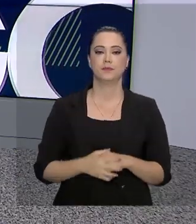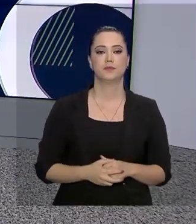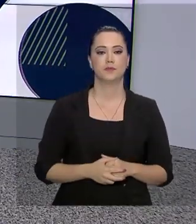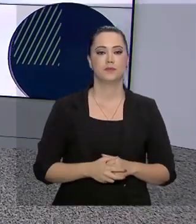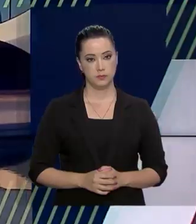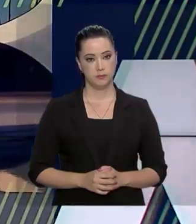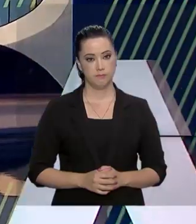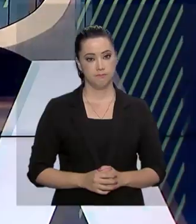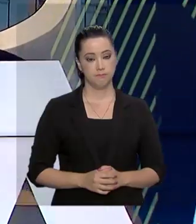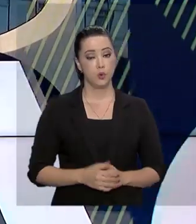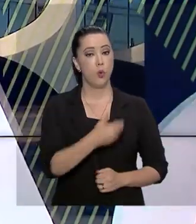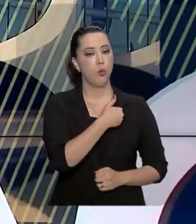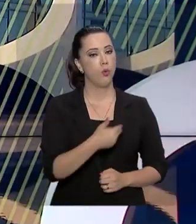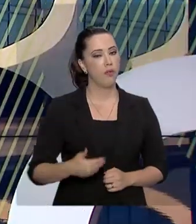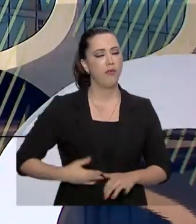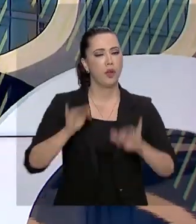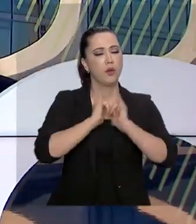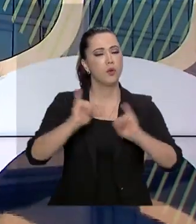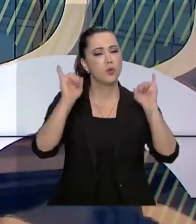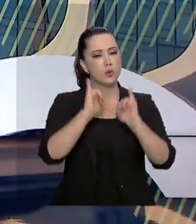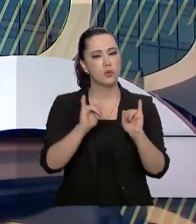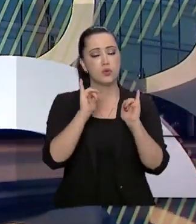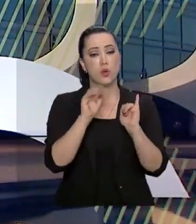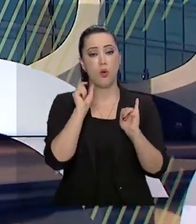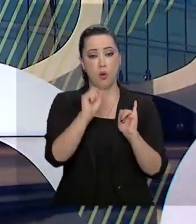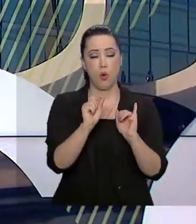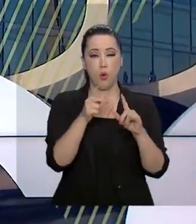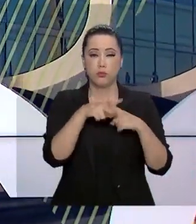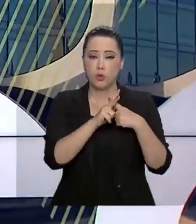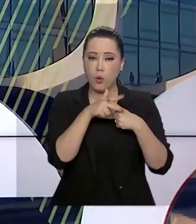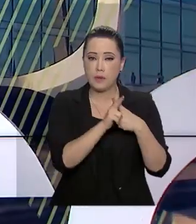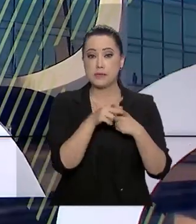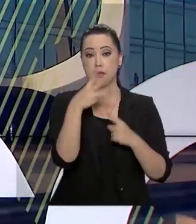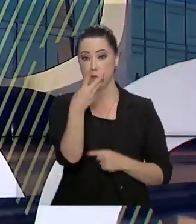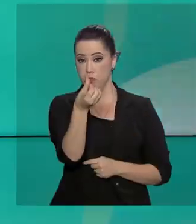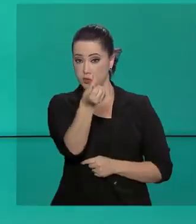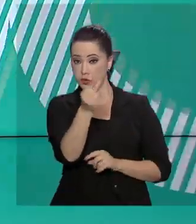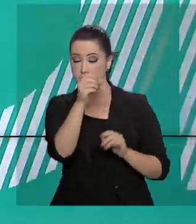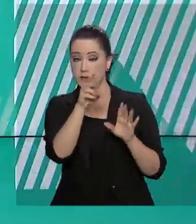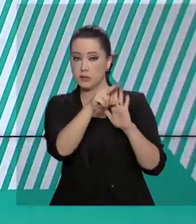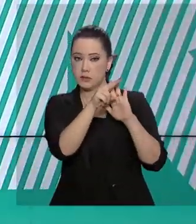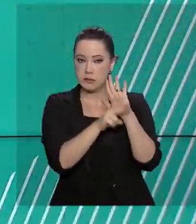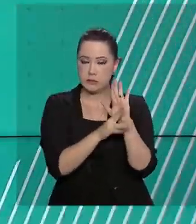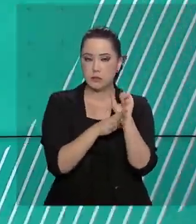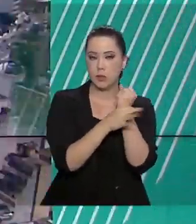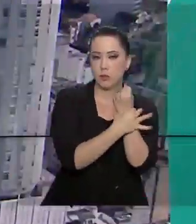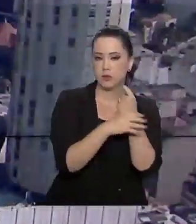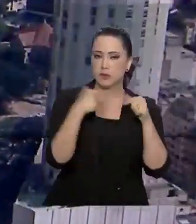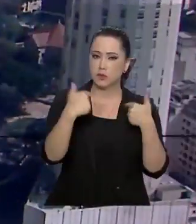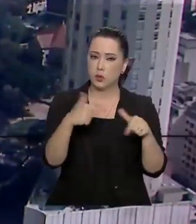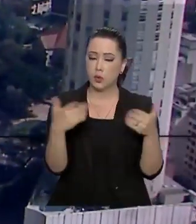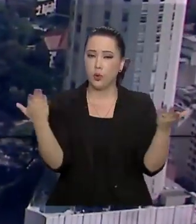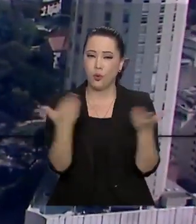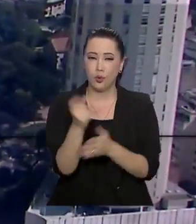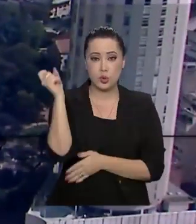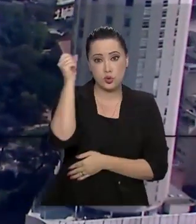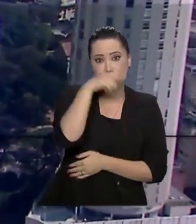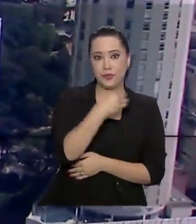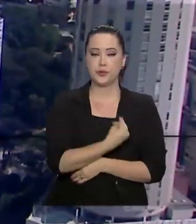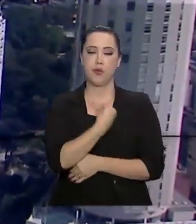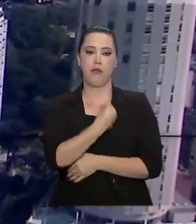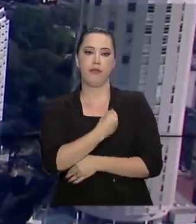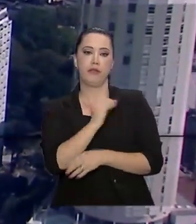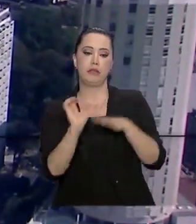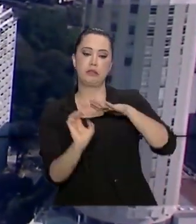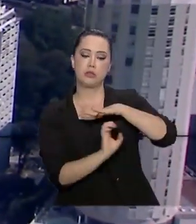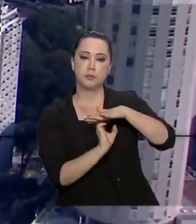municípios. O governo anunciou agora há pouco a revisão de 36 normas de segurança do trabalho que hoje dificultam